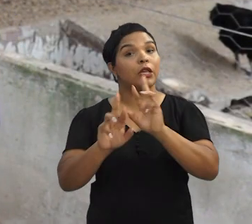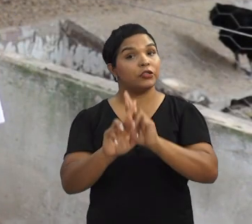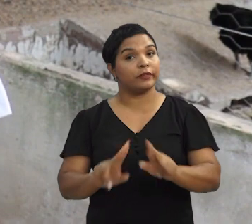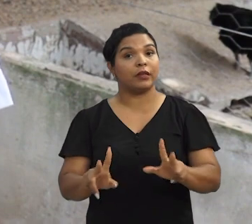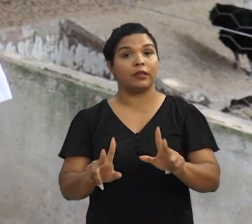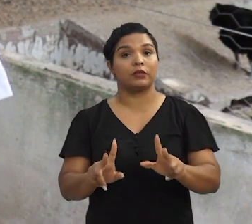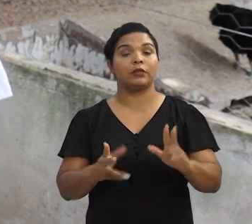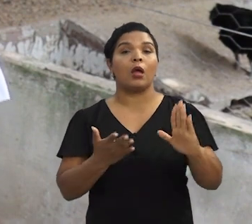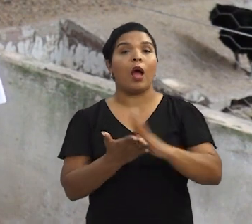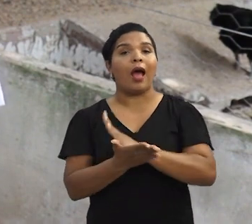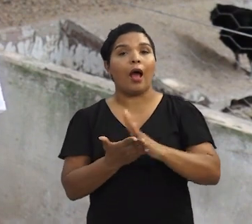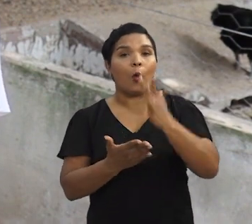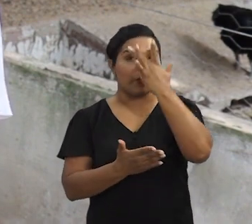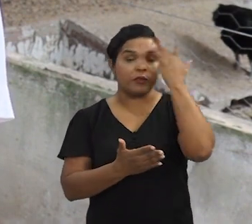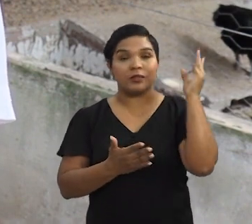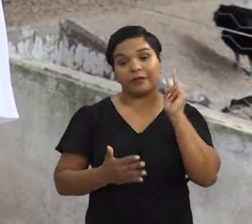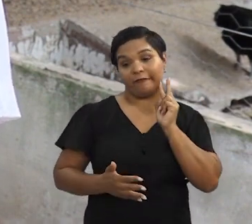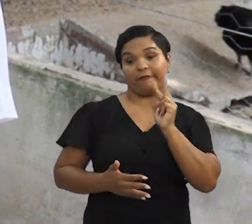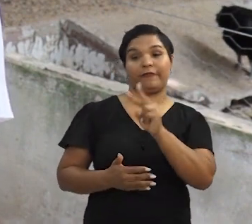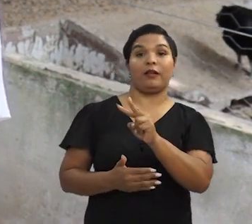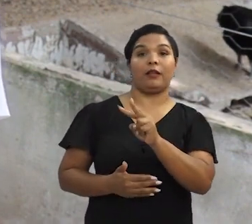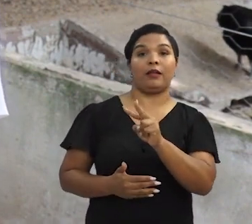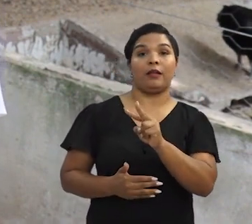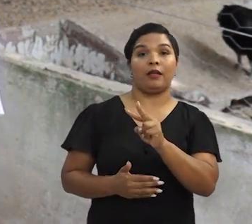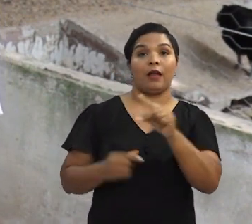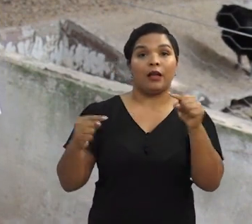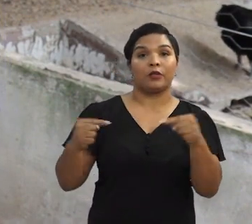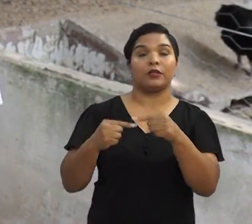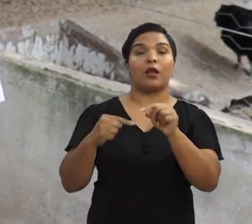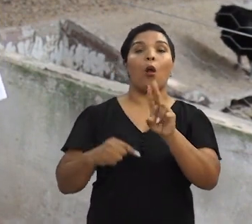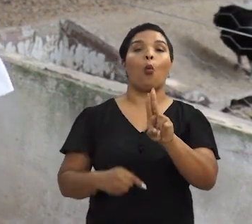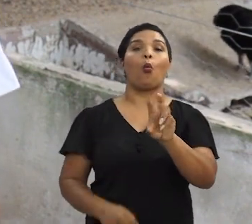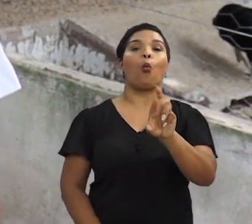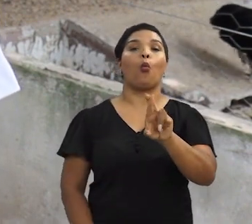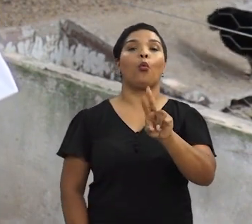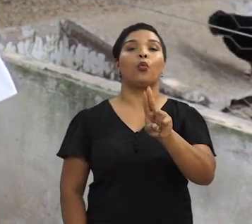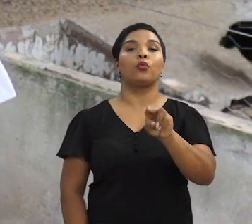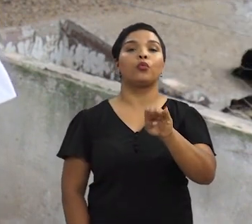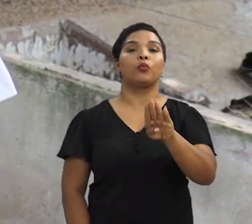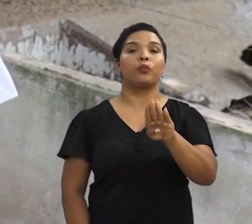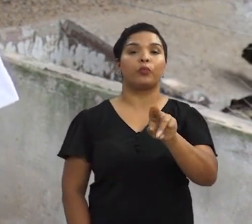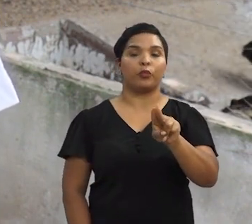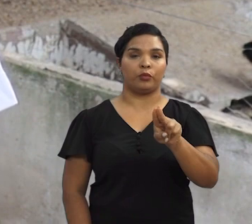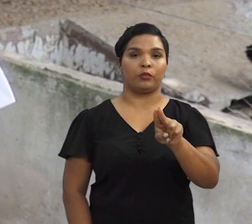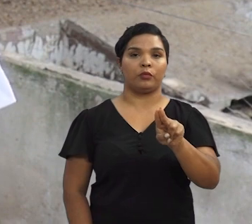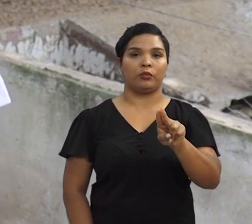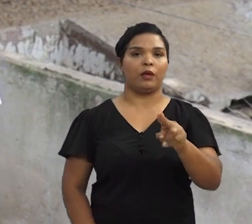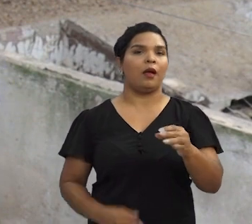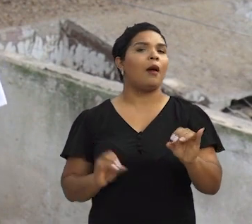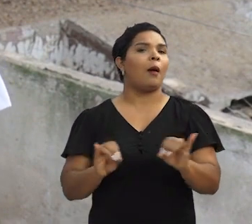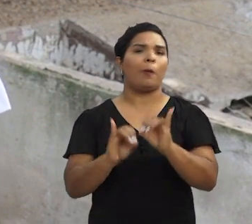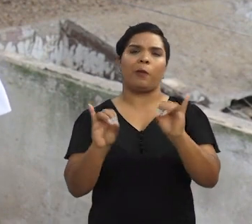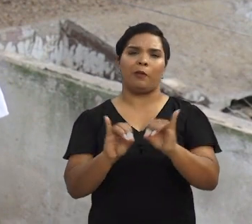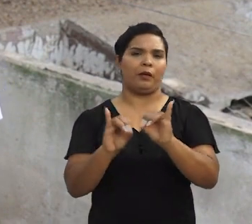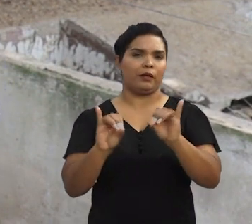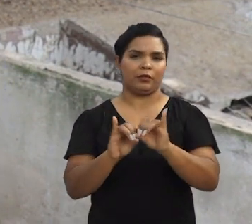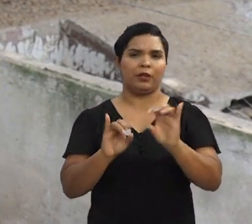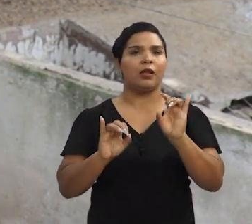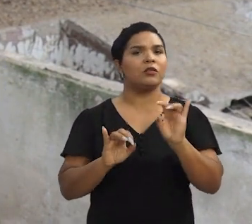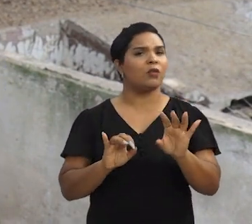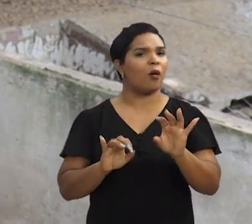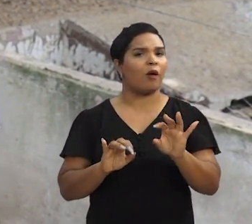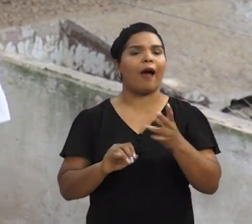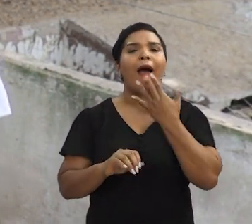É uma coisa diferente. Então, algumas pessoas quando visualizam logo associam ao urubu. Nossa, isso não é galinha, isso é bobagem.